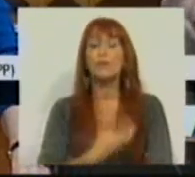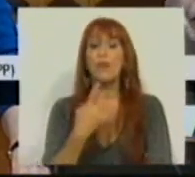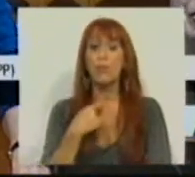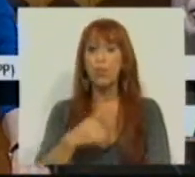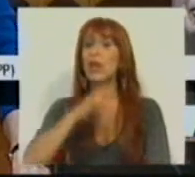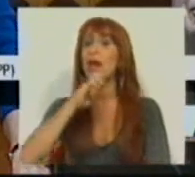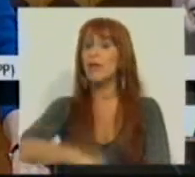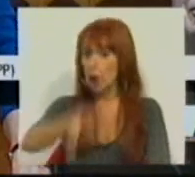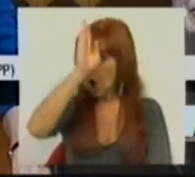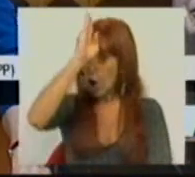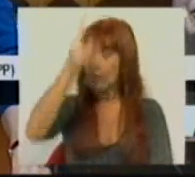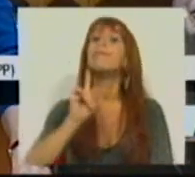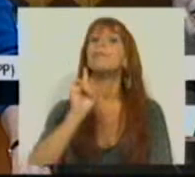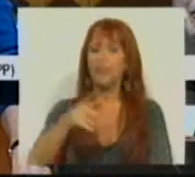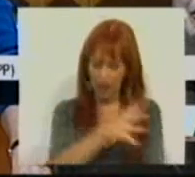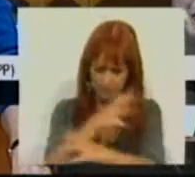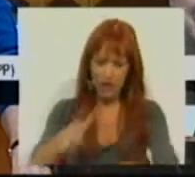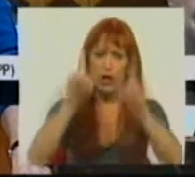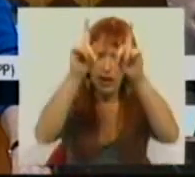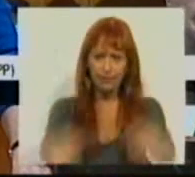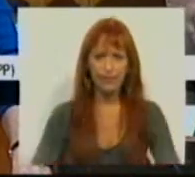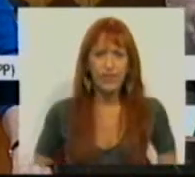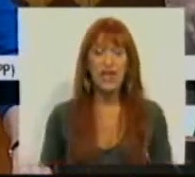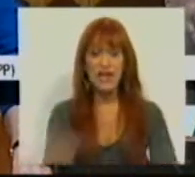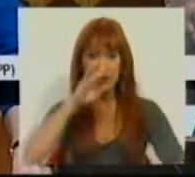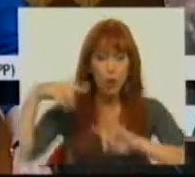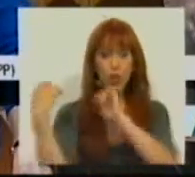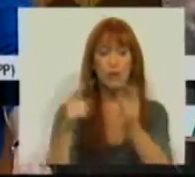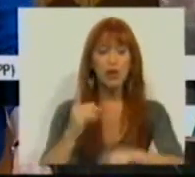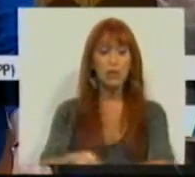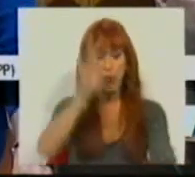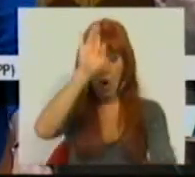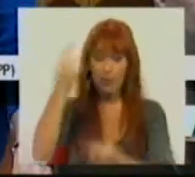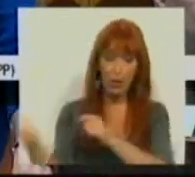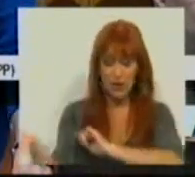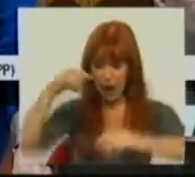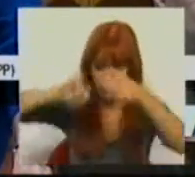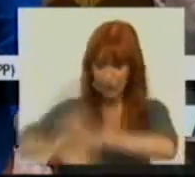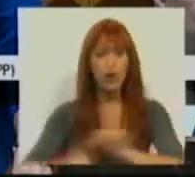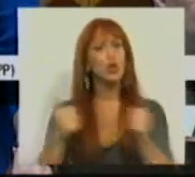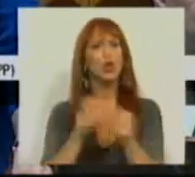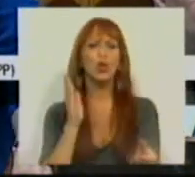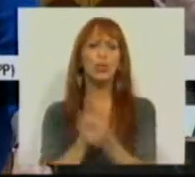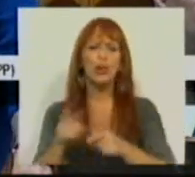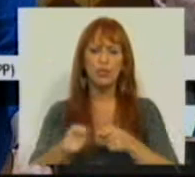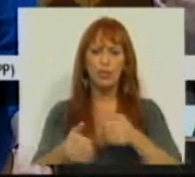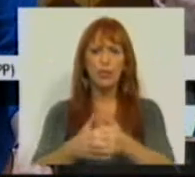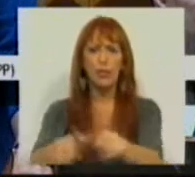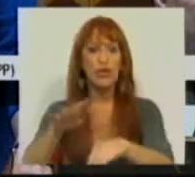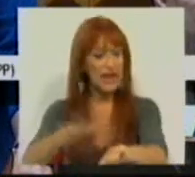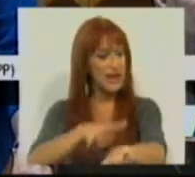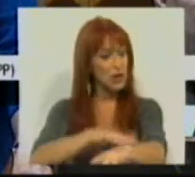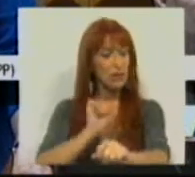avisada em tempo foi a maioria. Se o debate tivesse sido aprofundado, todo o processo de reorganização